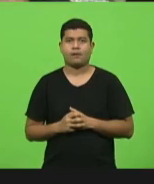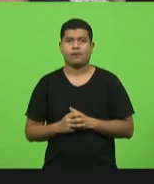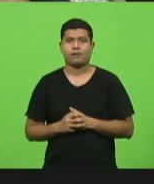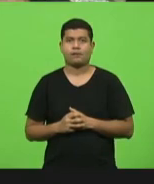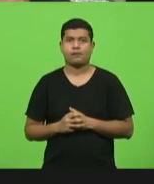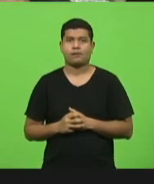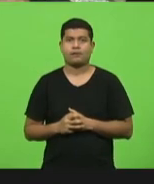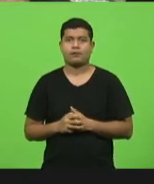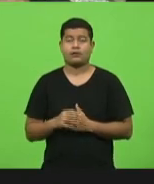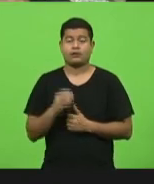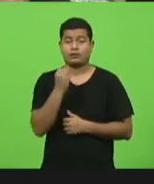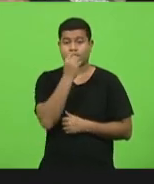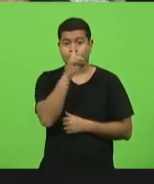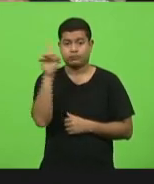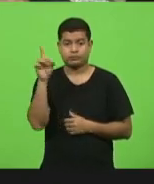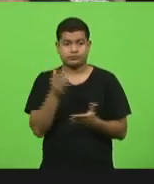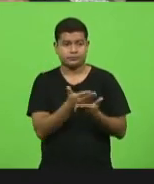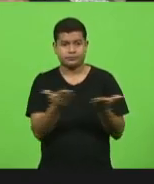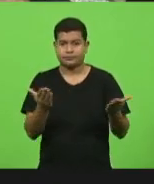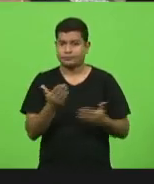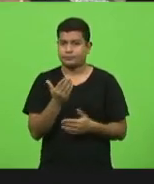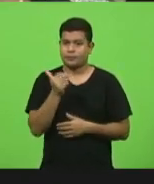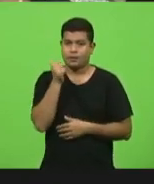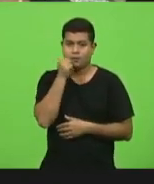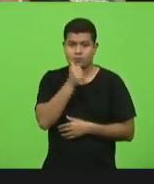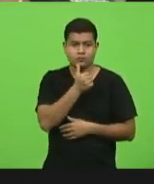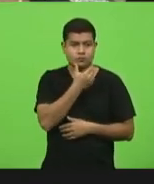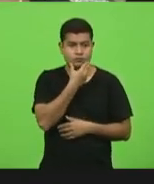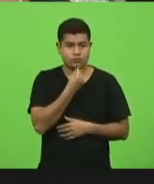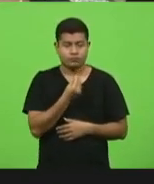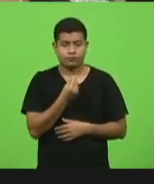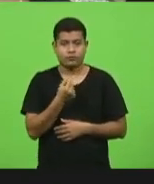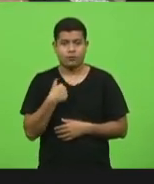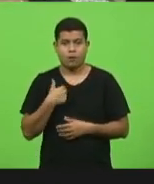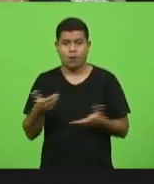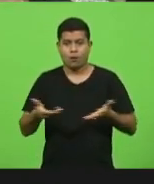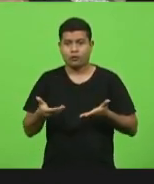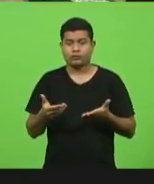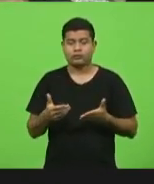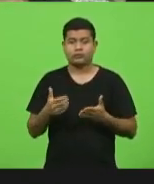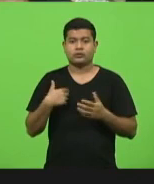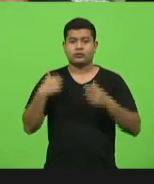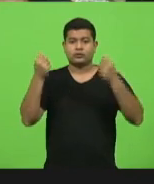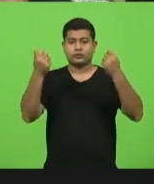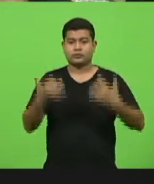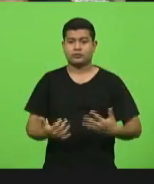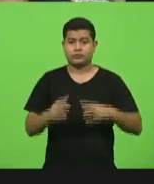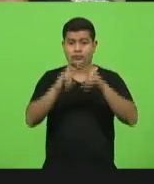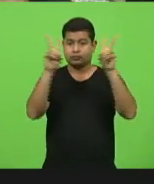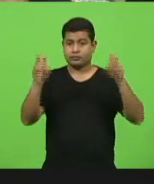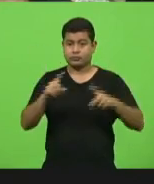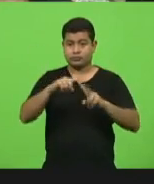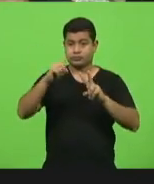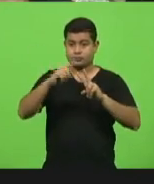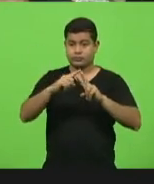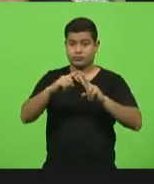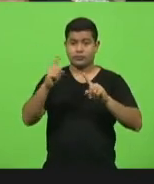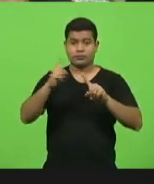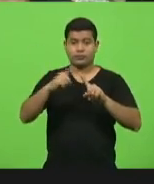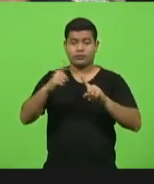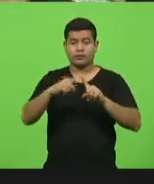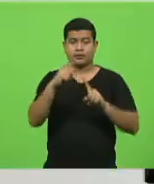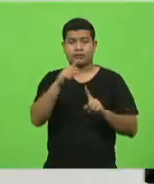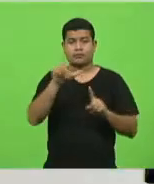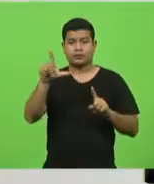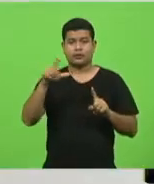Muito bom dia, senhoras e senhores. Hoje eu quero dividir a minha fala aqui em duas etapas. E a primeira eu quero falar desse PL, que nós viemos